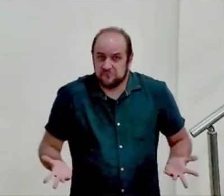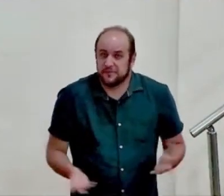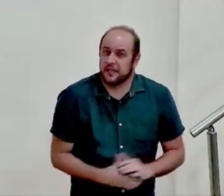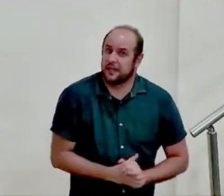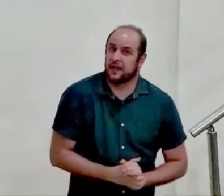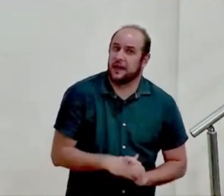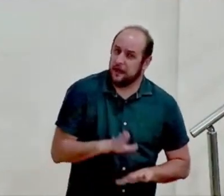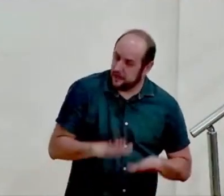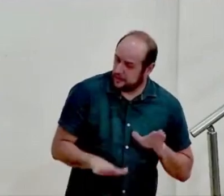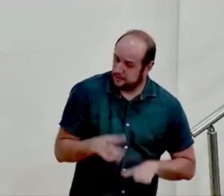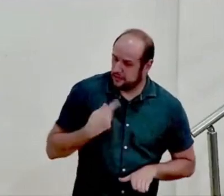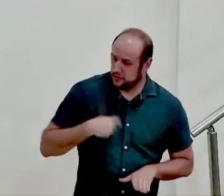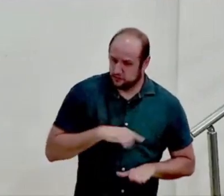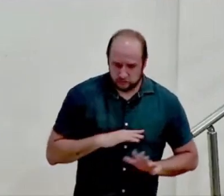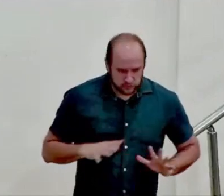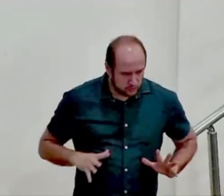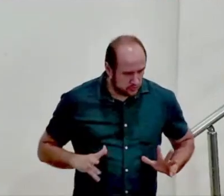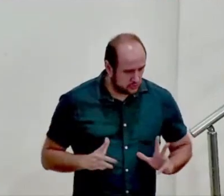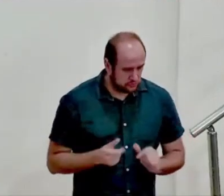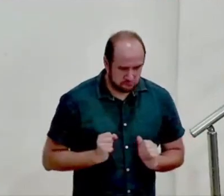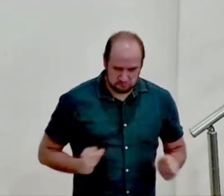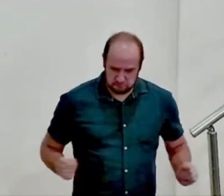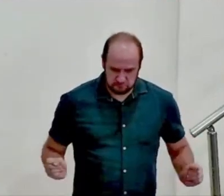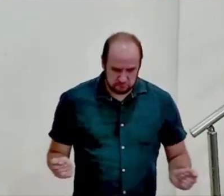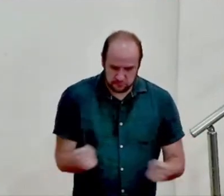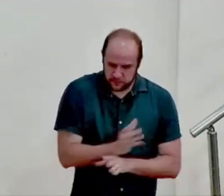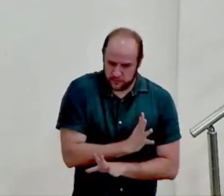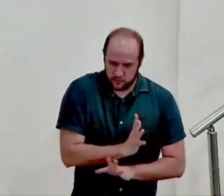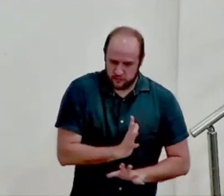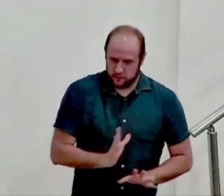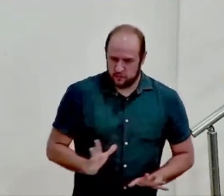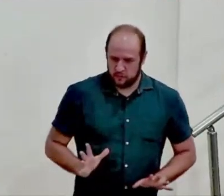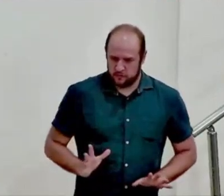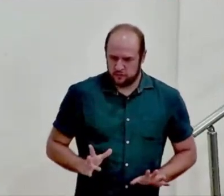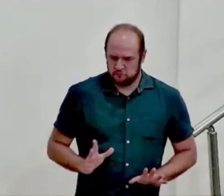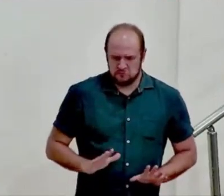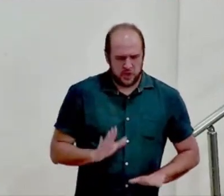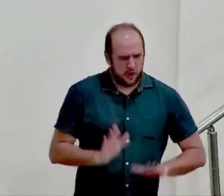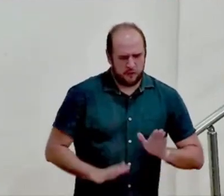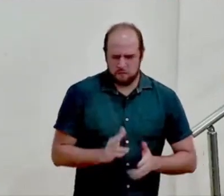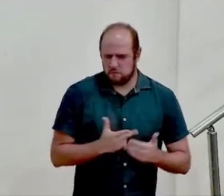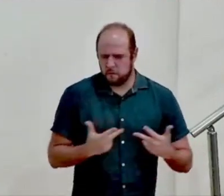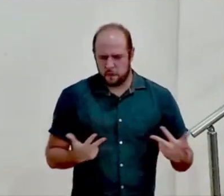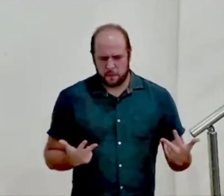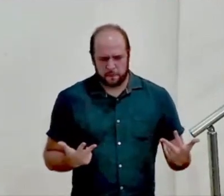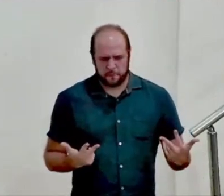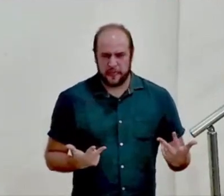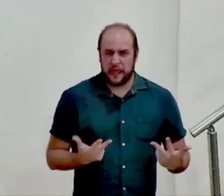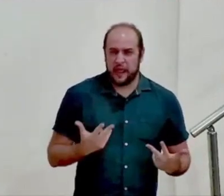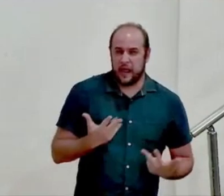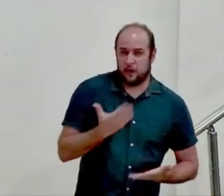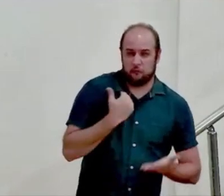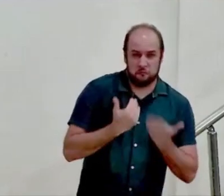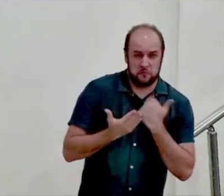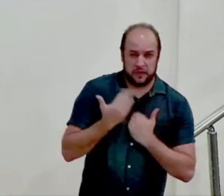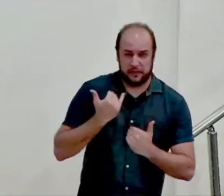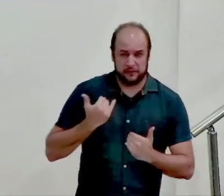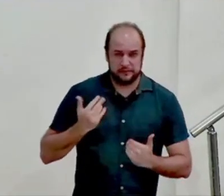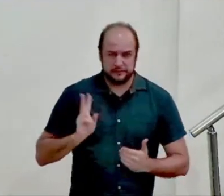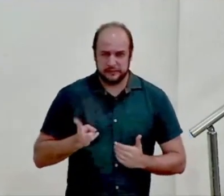estejamos todos muito dispostos a nos expor em alguma forma de dieta bastante contínua